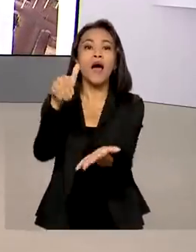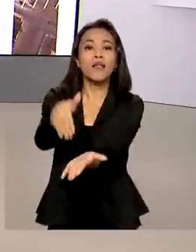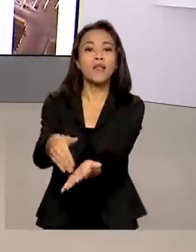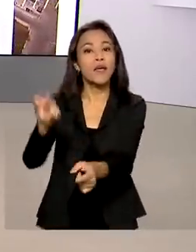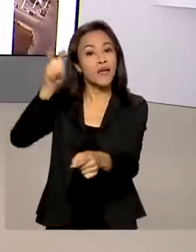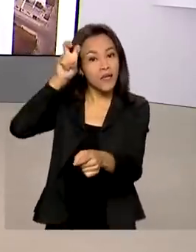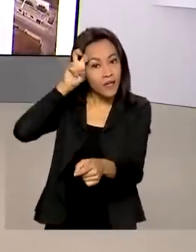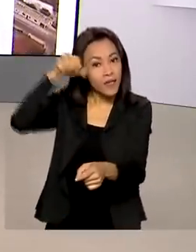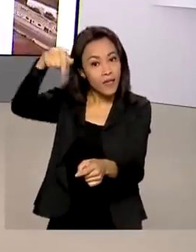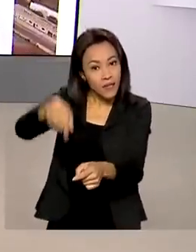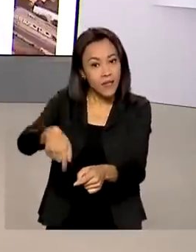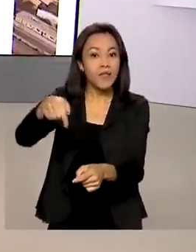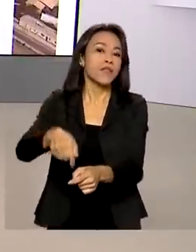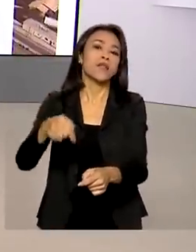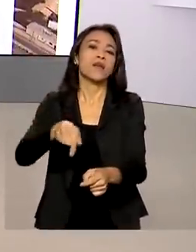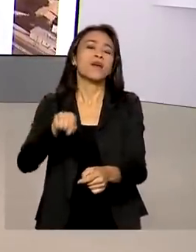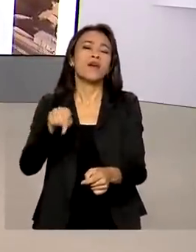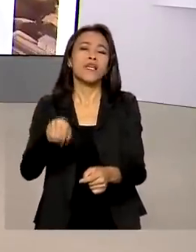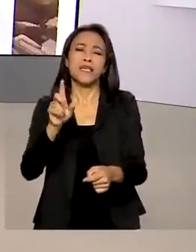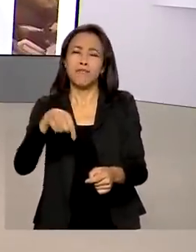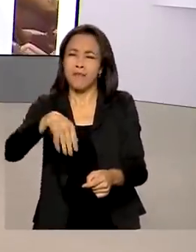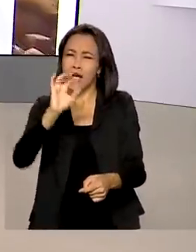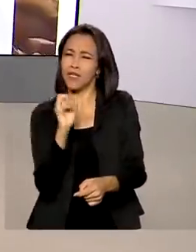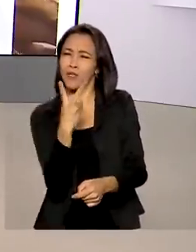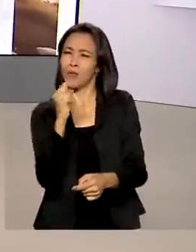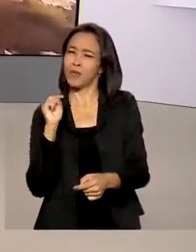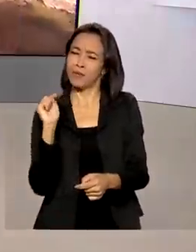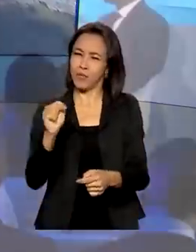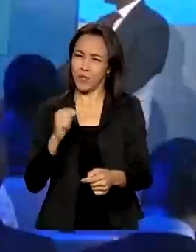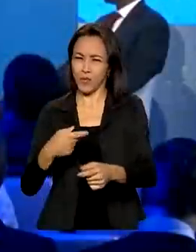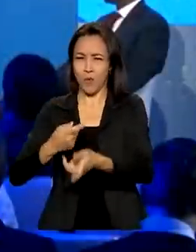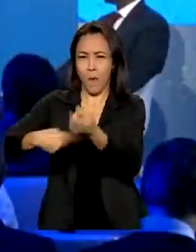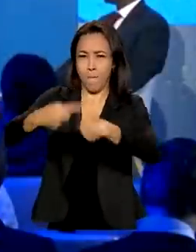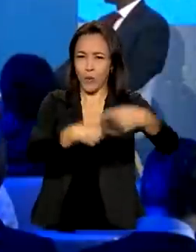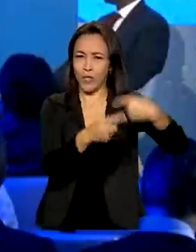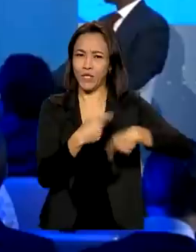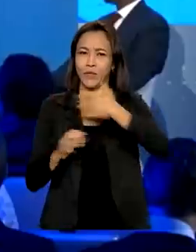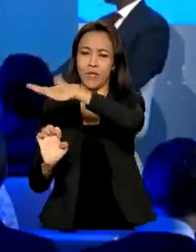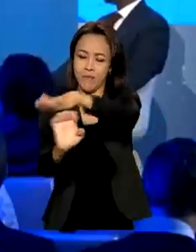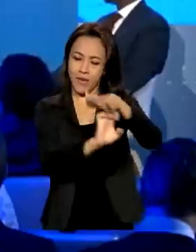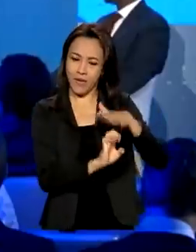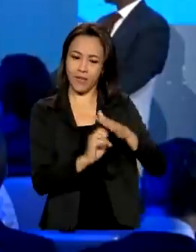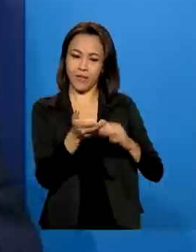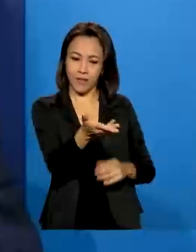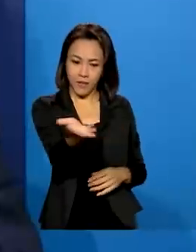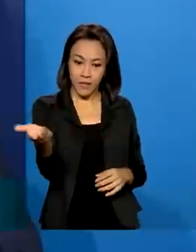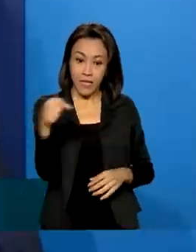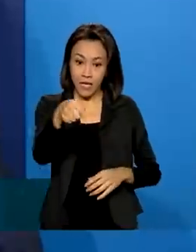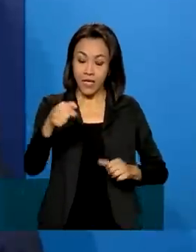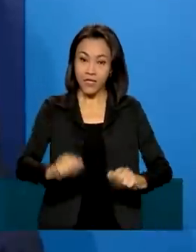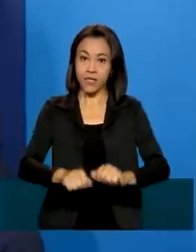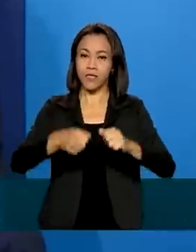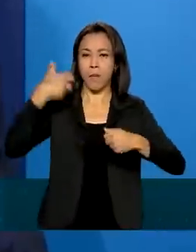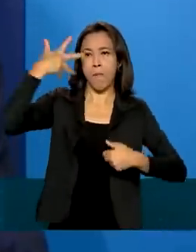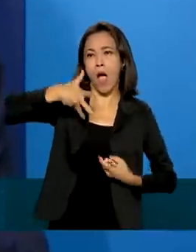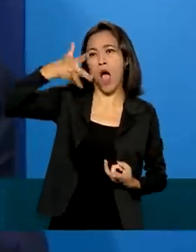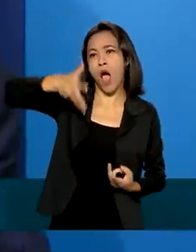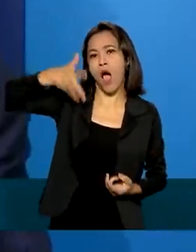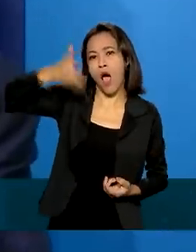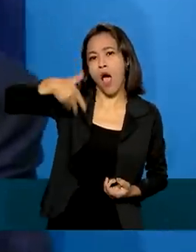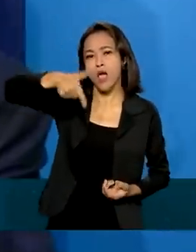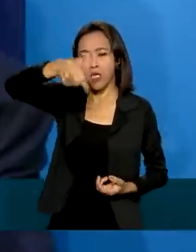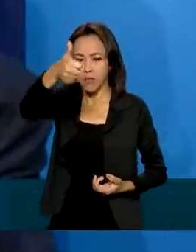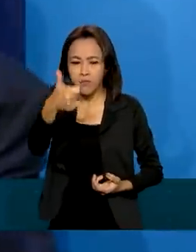2 mil líderes políticos e empresariais nos Alpes suíços. Durante o painel, o ministro da Economia, Paulo Guedes,